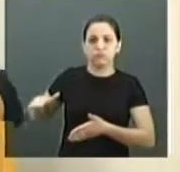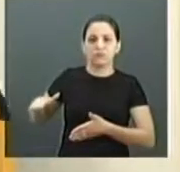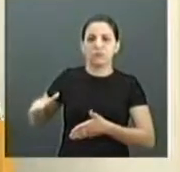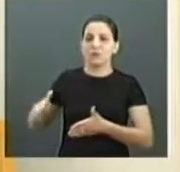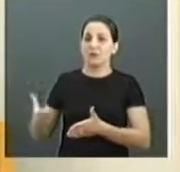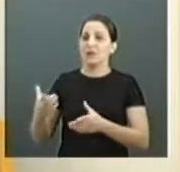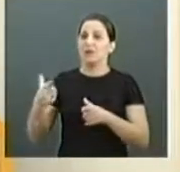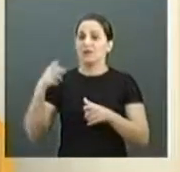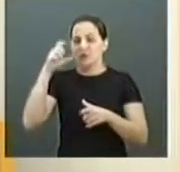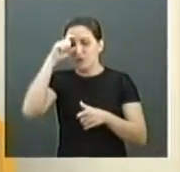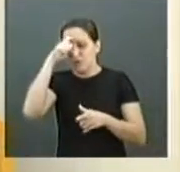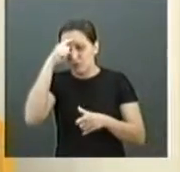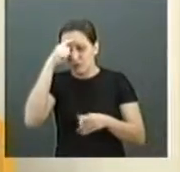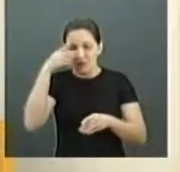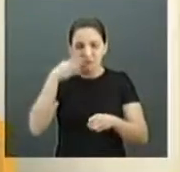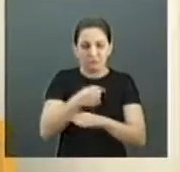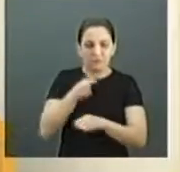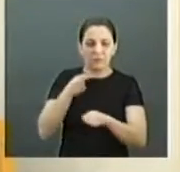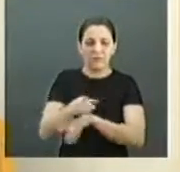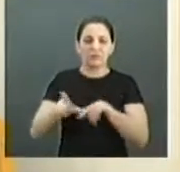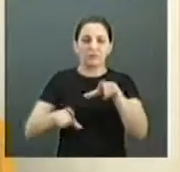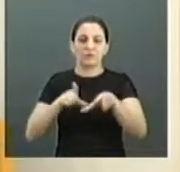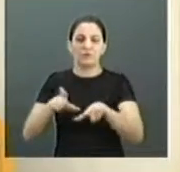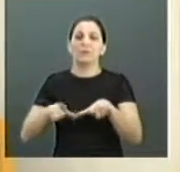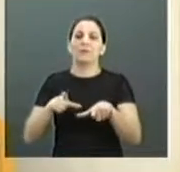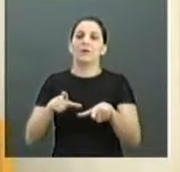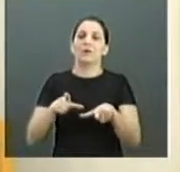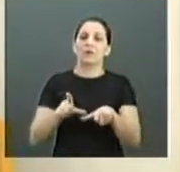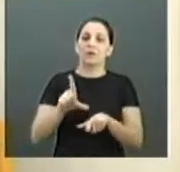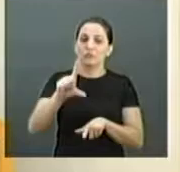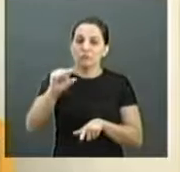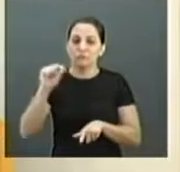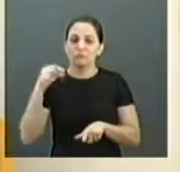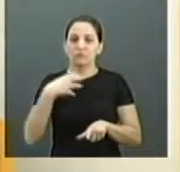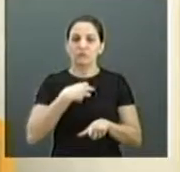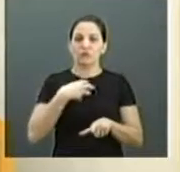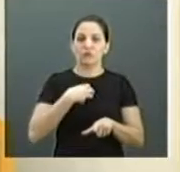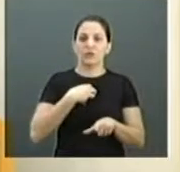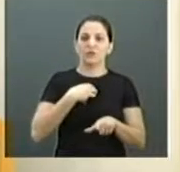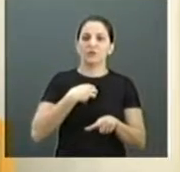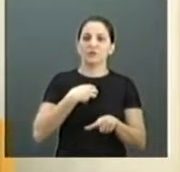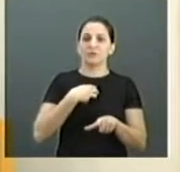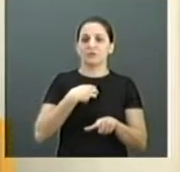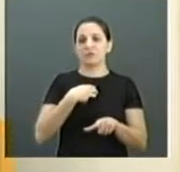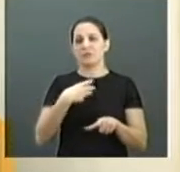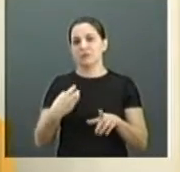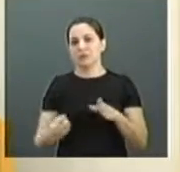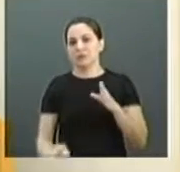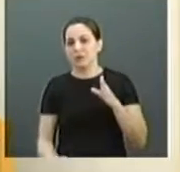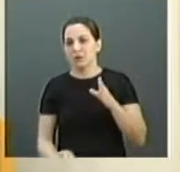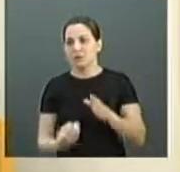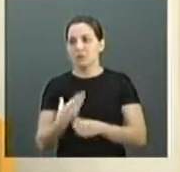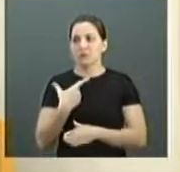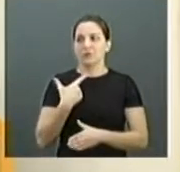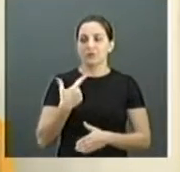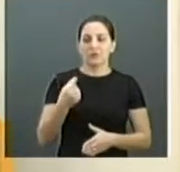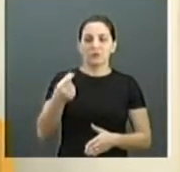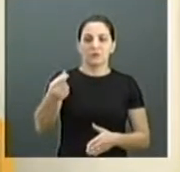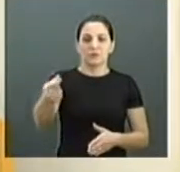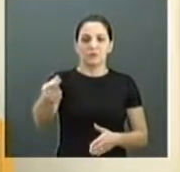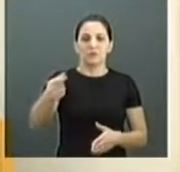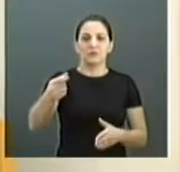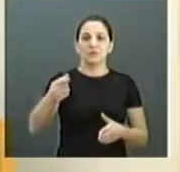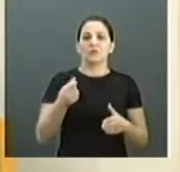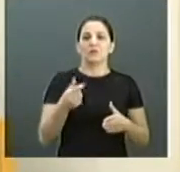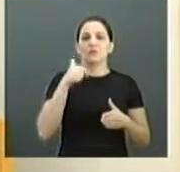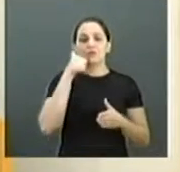trabalho. Então, vem como uma forma de... como uma alternativa para a geração de renda, que é fundamental, uma vez que boa parte dessas